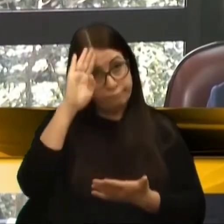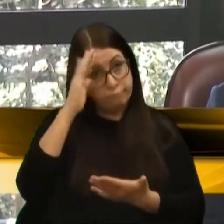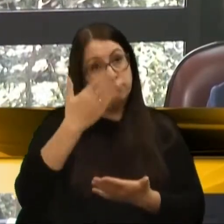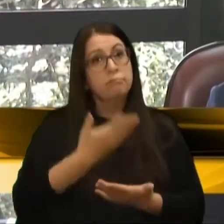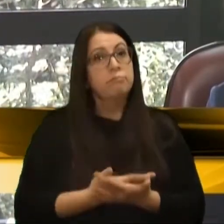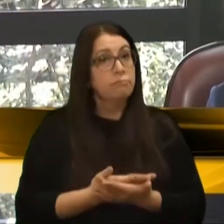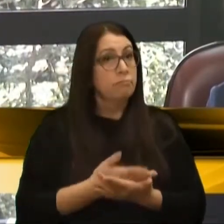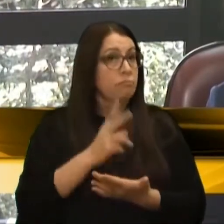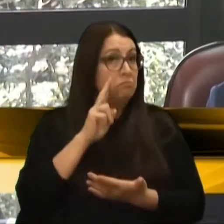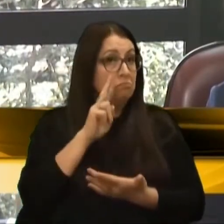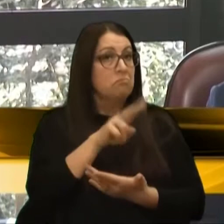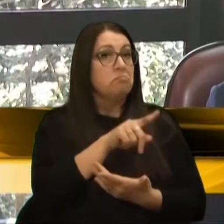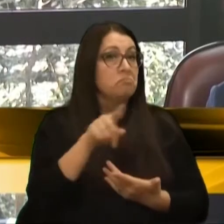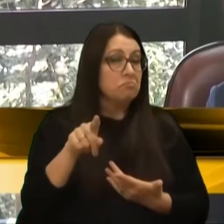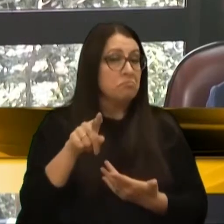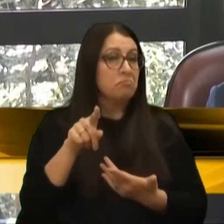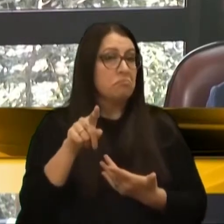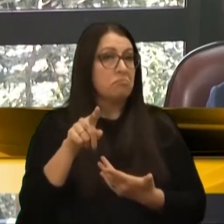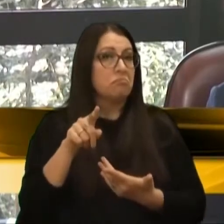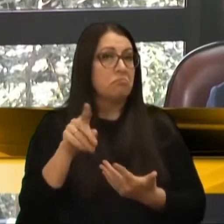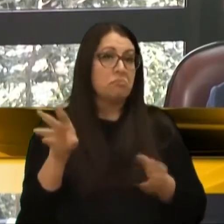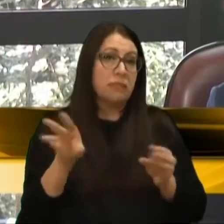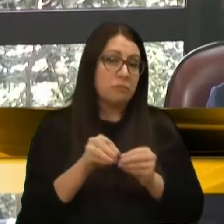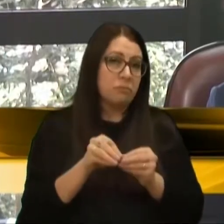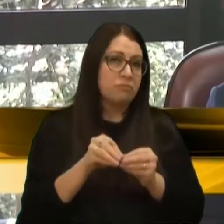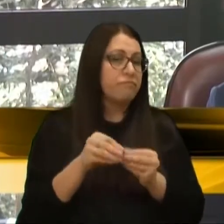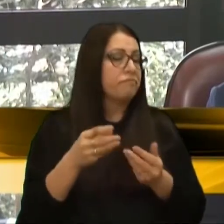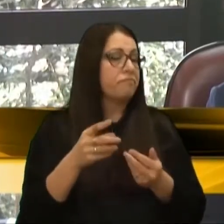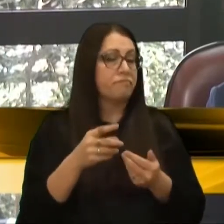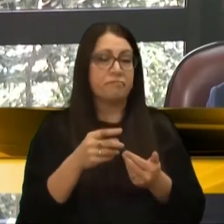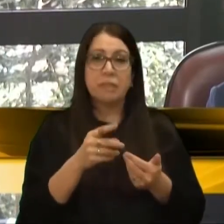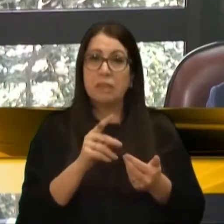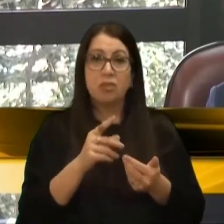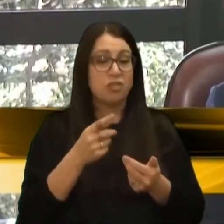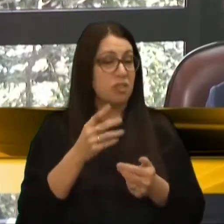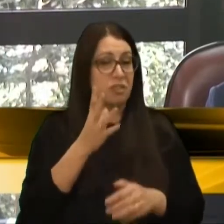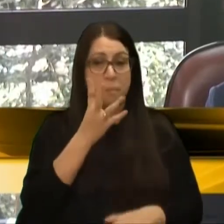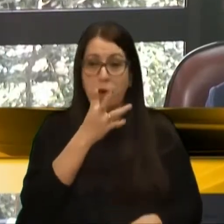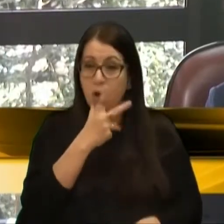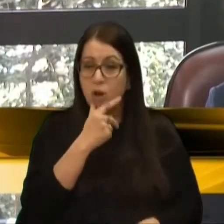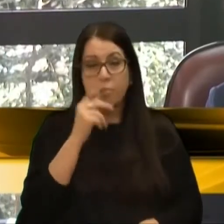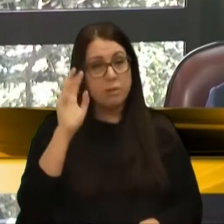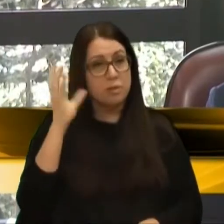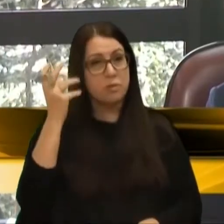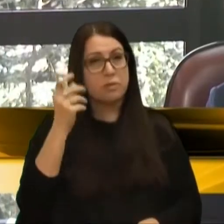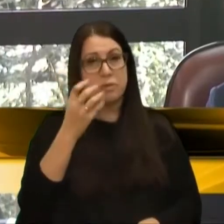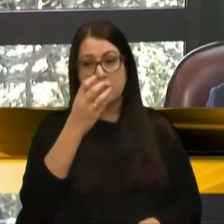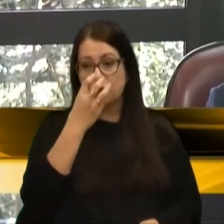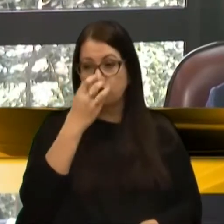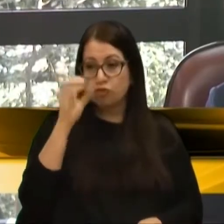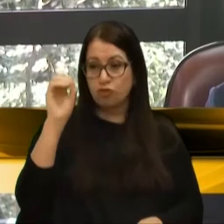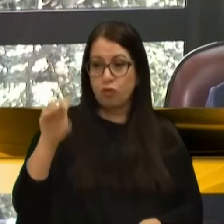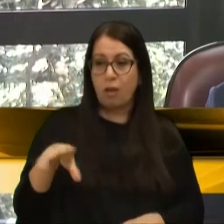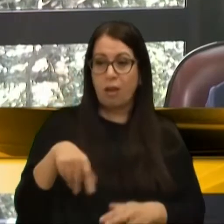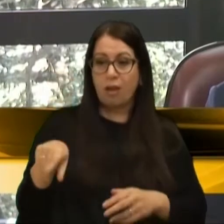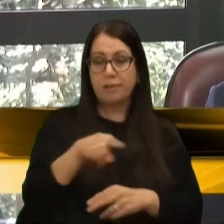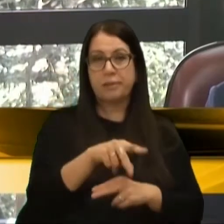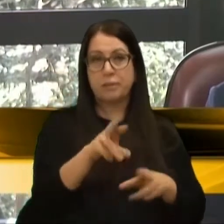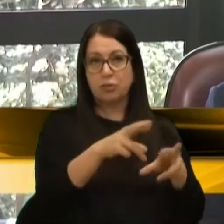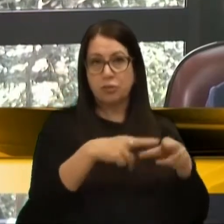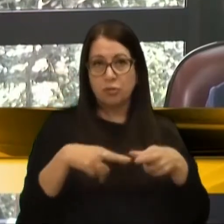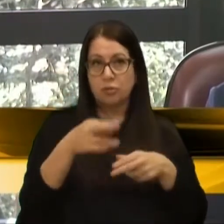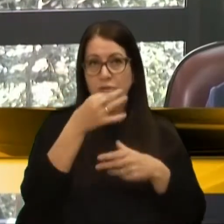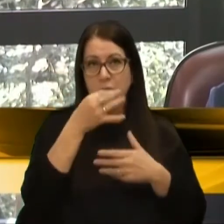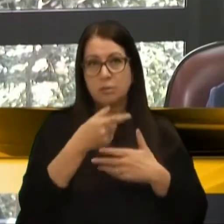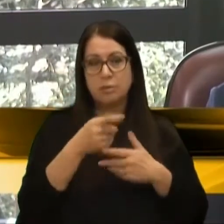eu vejo, mas resumindo, está muito longe de ser resolvido esse impasse de cachorros abandonados aqui na nossa região de